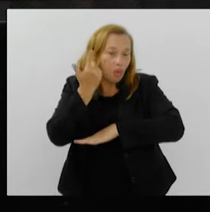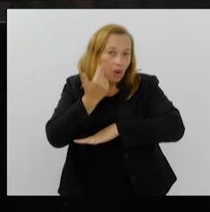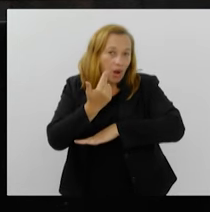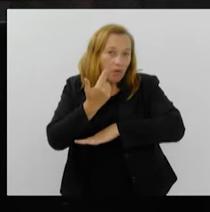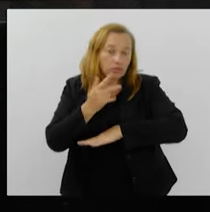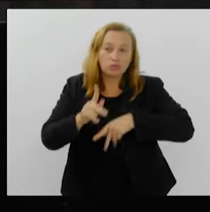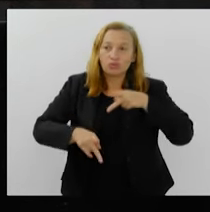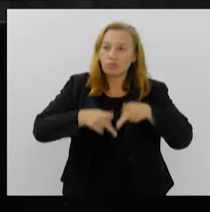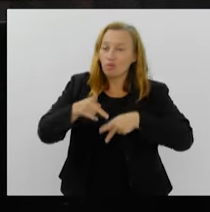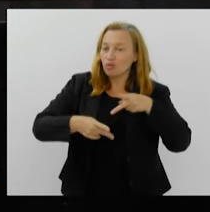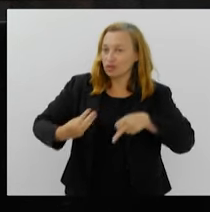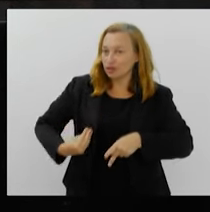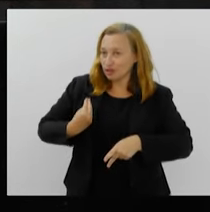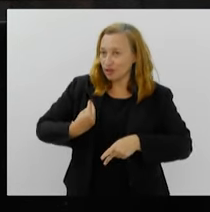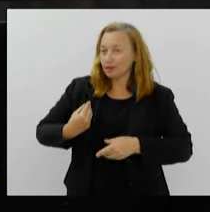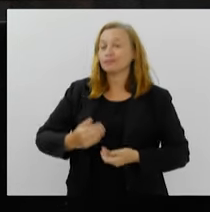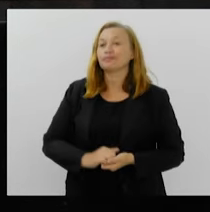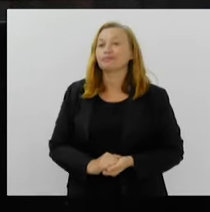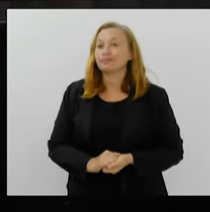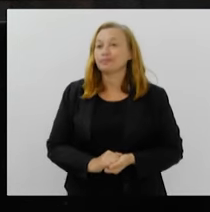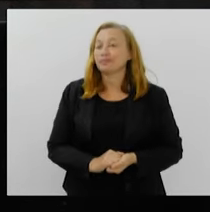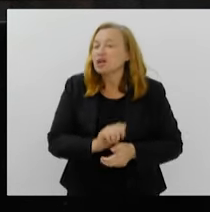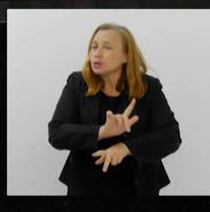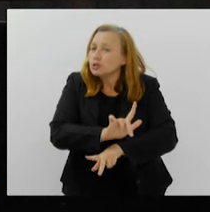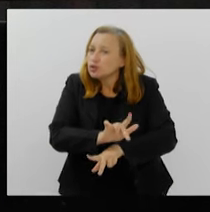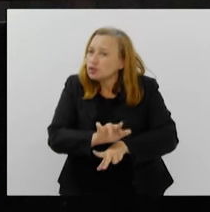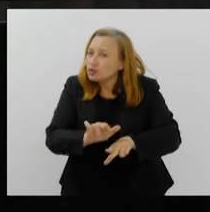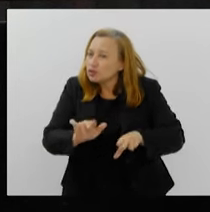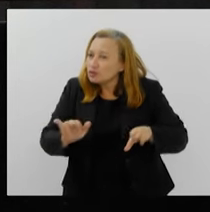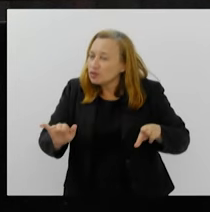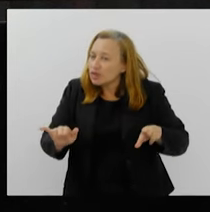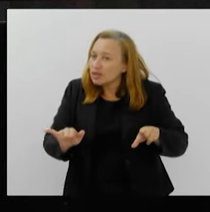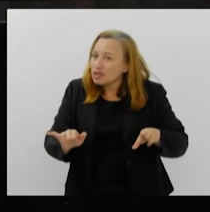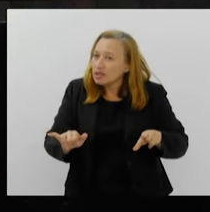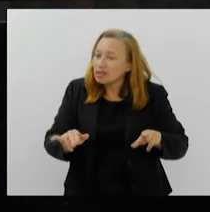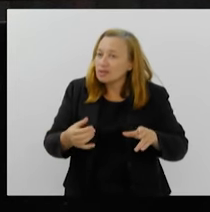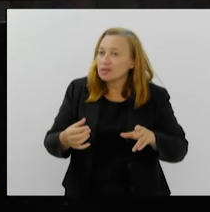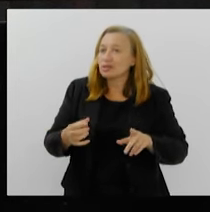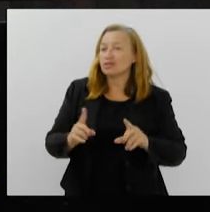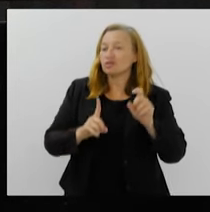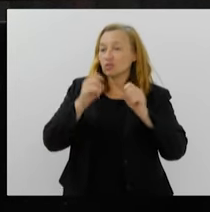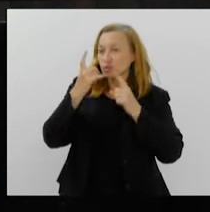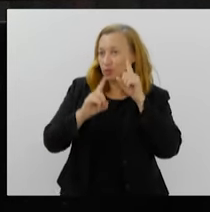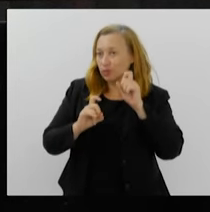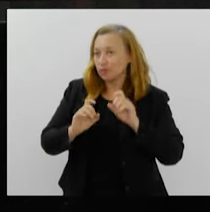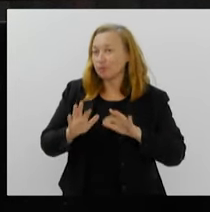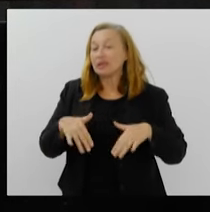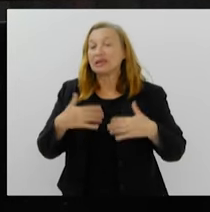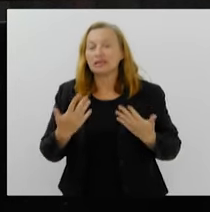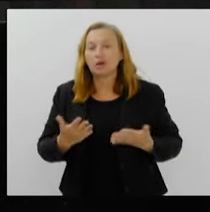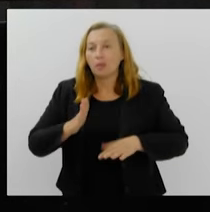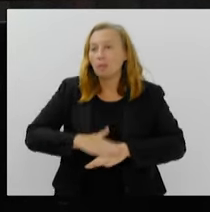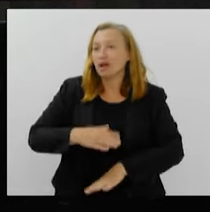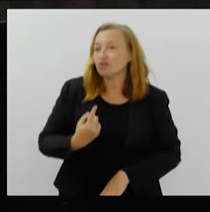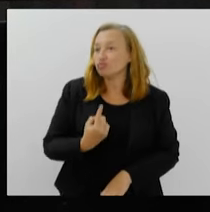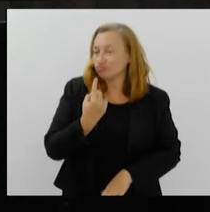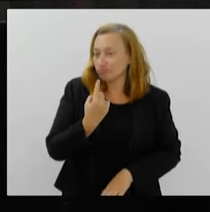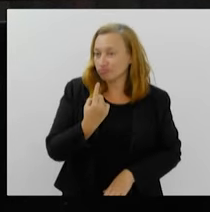povo, com as suas mais diversas expressões. Então, é mais um